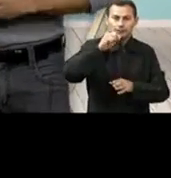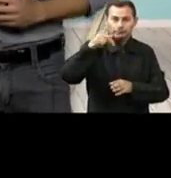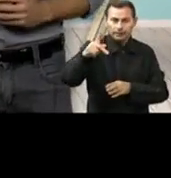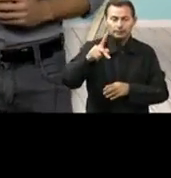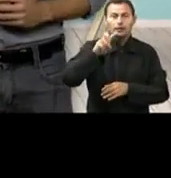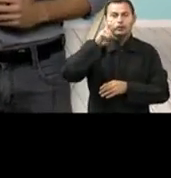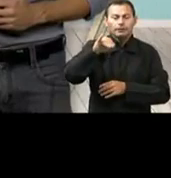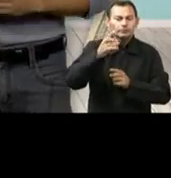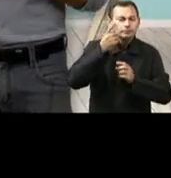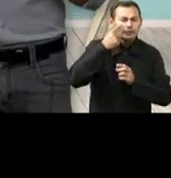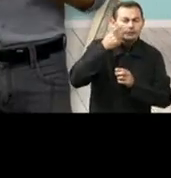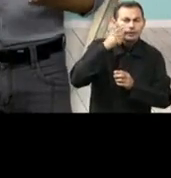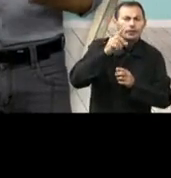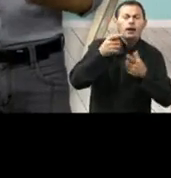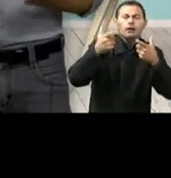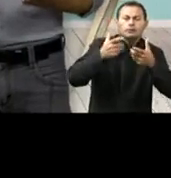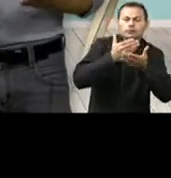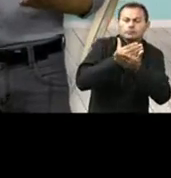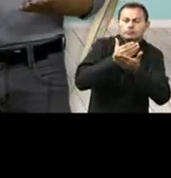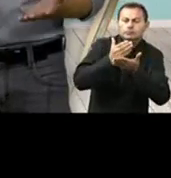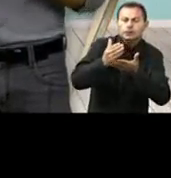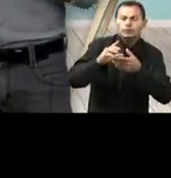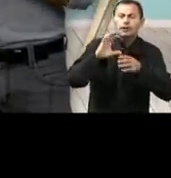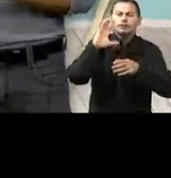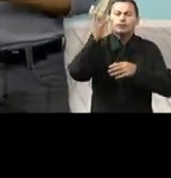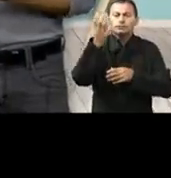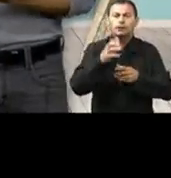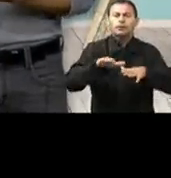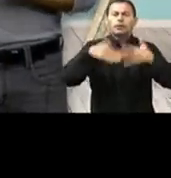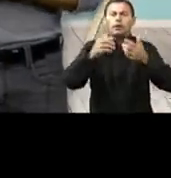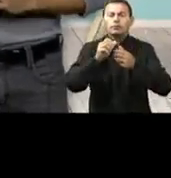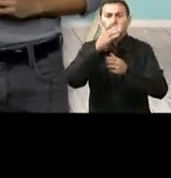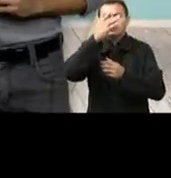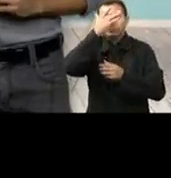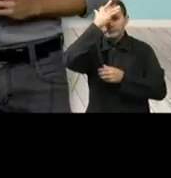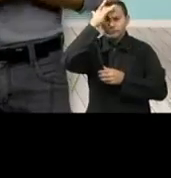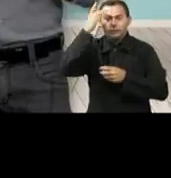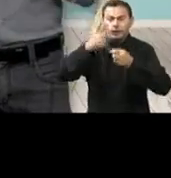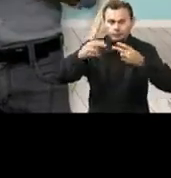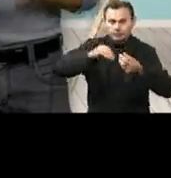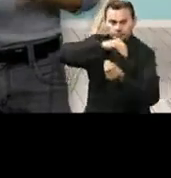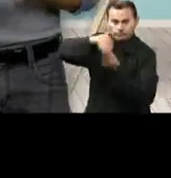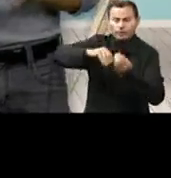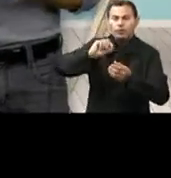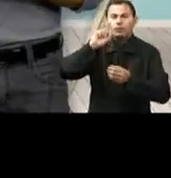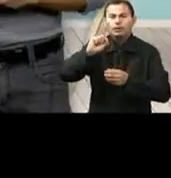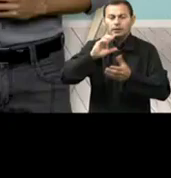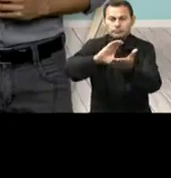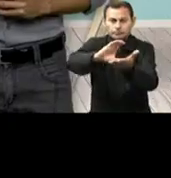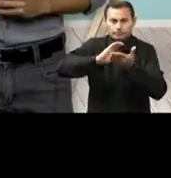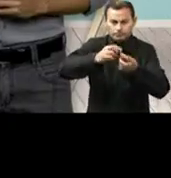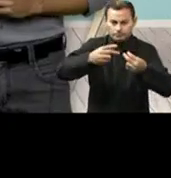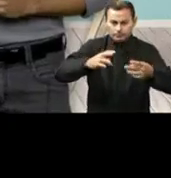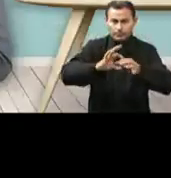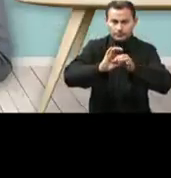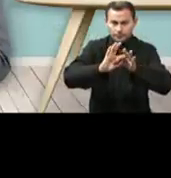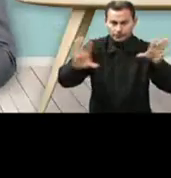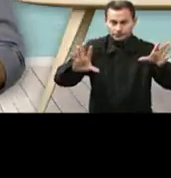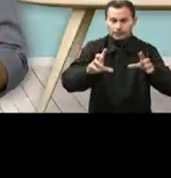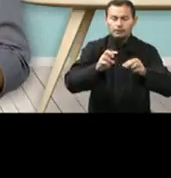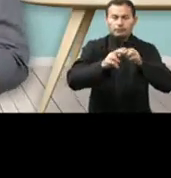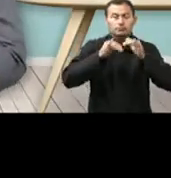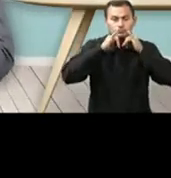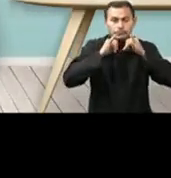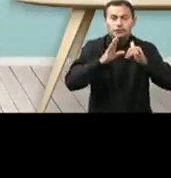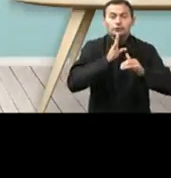e vai identificar onde a situação se passa, quais agentes estão envolvidos e quais são os recursos disponíveis. Com